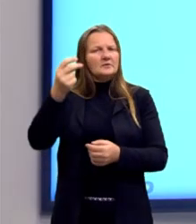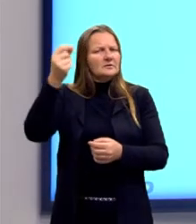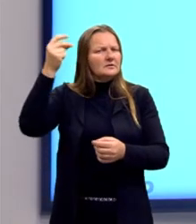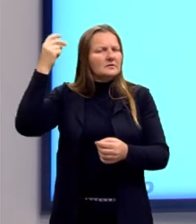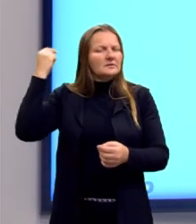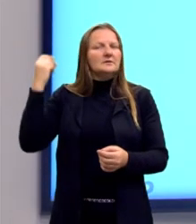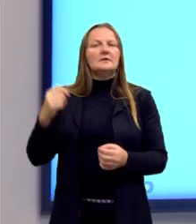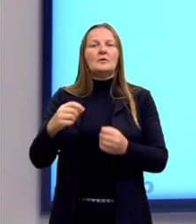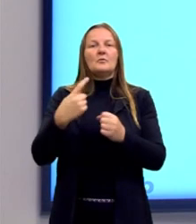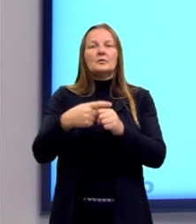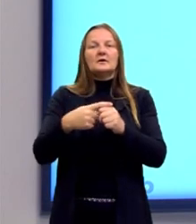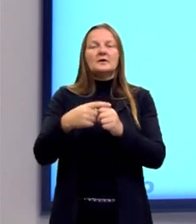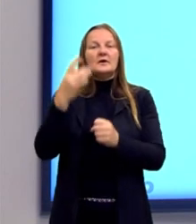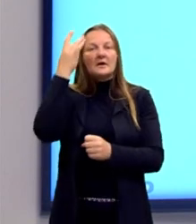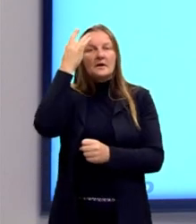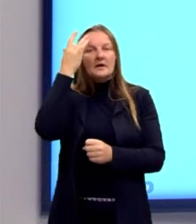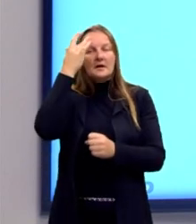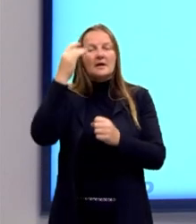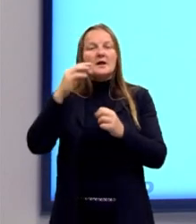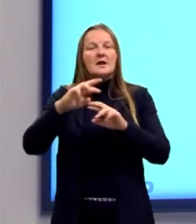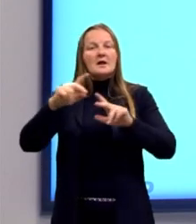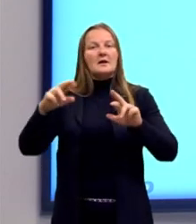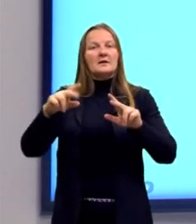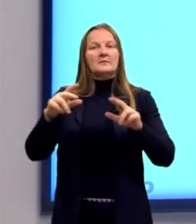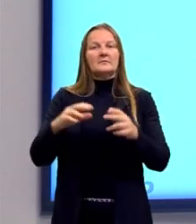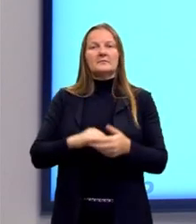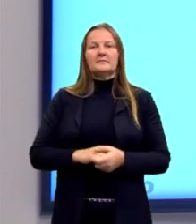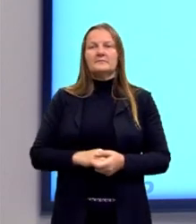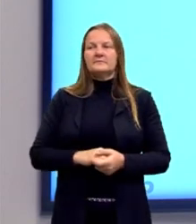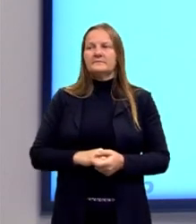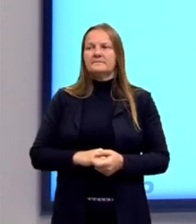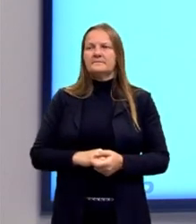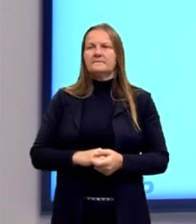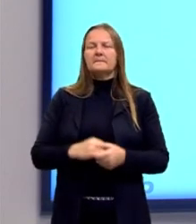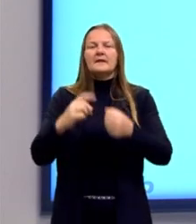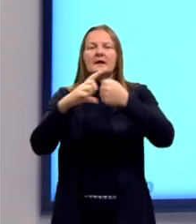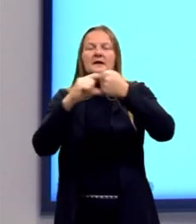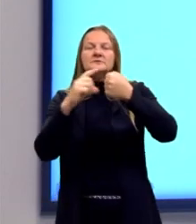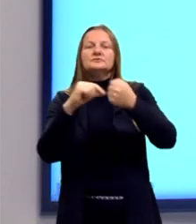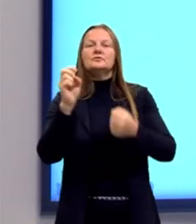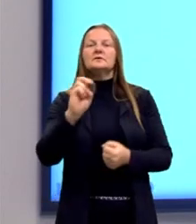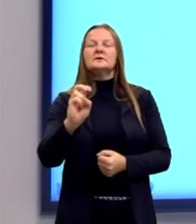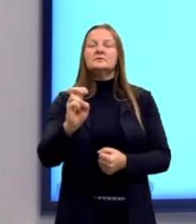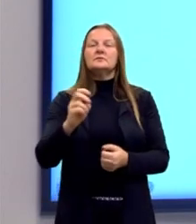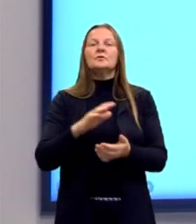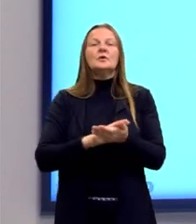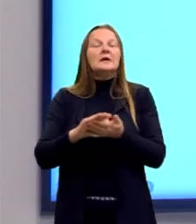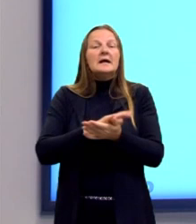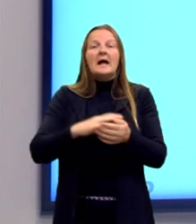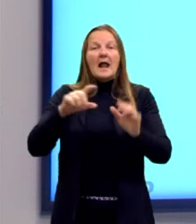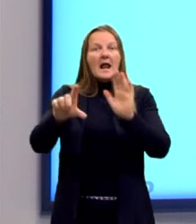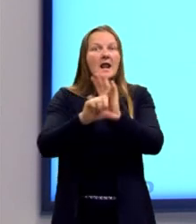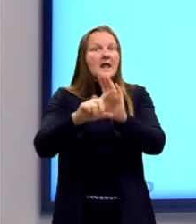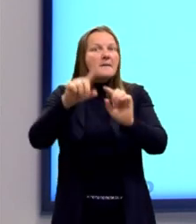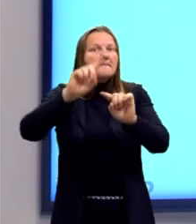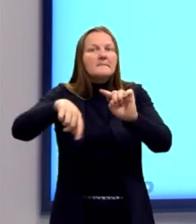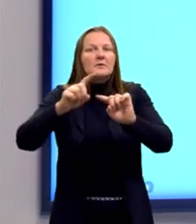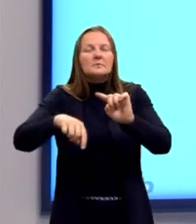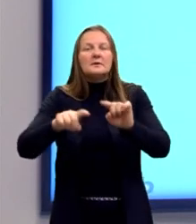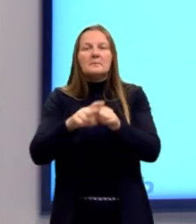liberalismo, que está presente na primeira declaração. O artigo 5º, a lei não proíbe, senão as ações